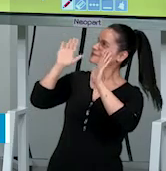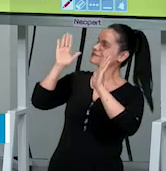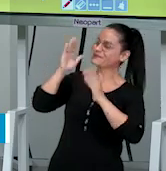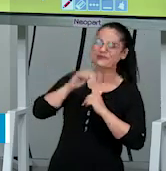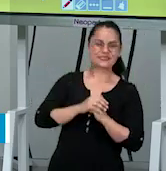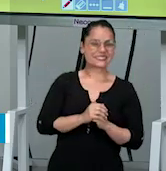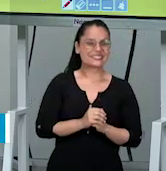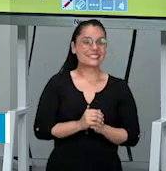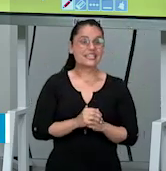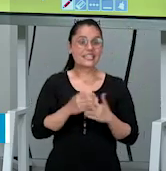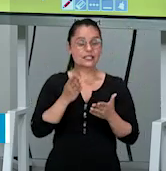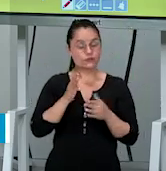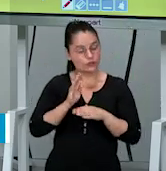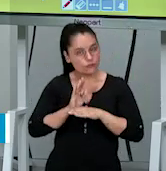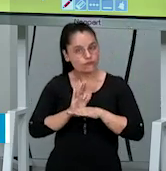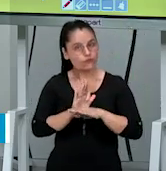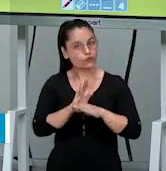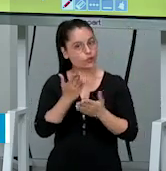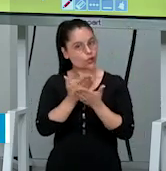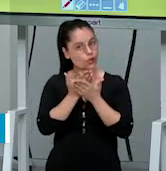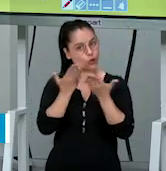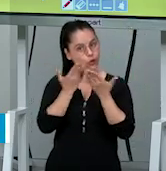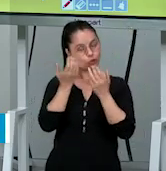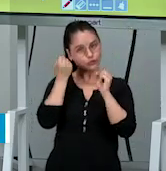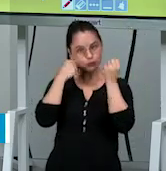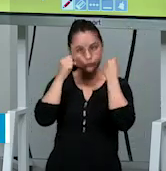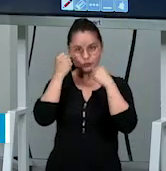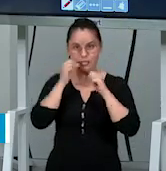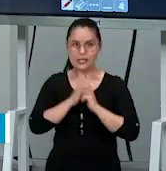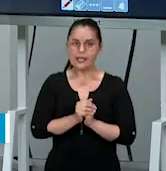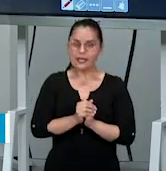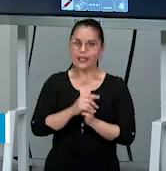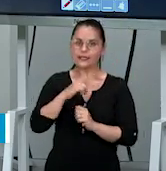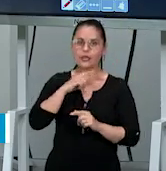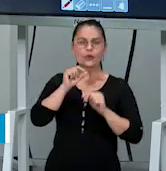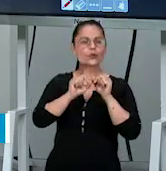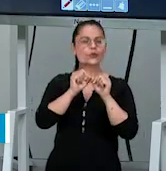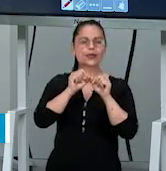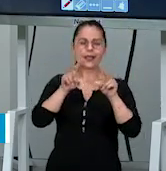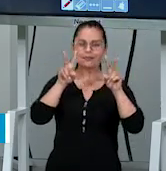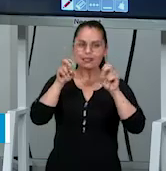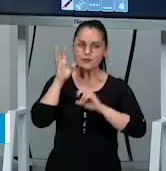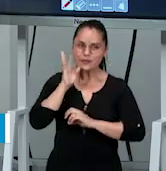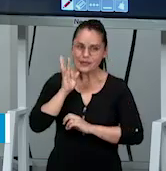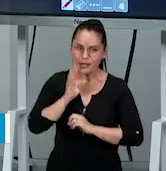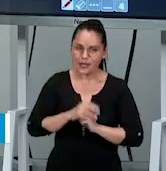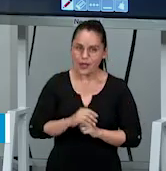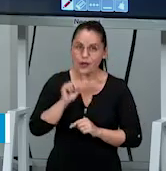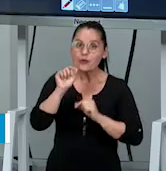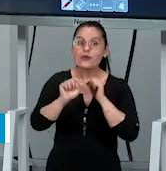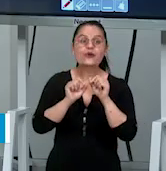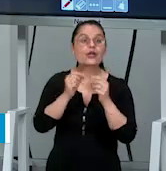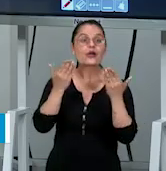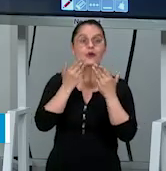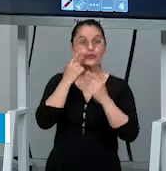já, ela vai me auxiliar nessa aula de hoje de Educação Física, que a gente tem um tema muito legal. O tema da nossa aula de hoje está aí na